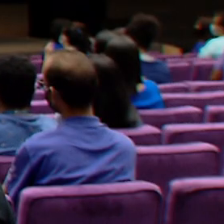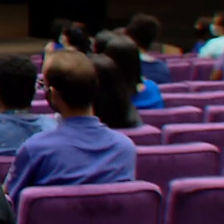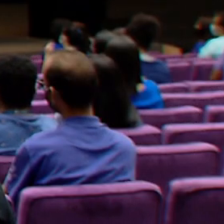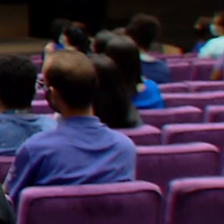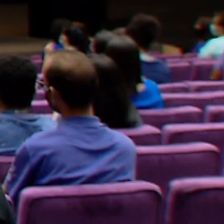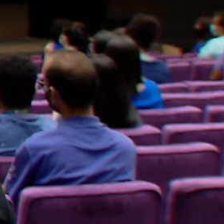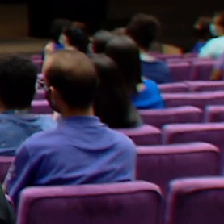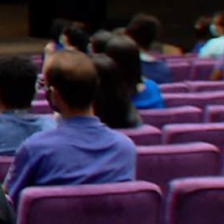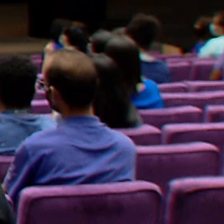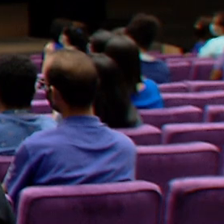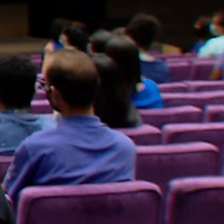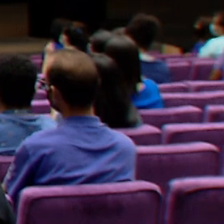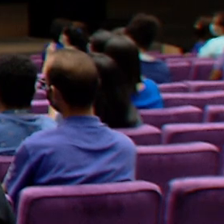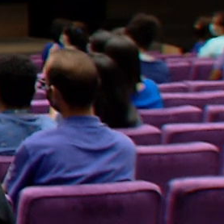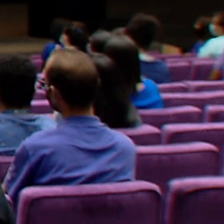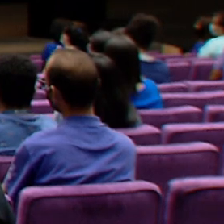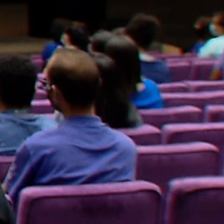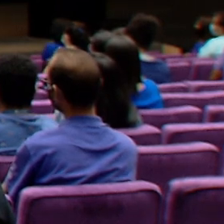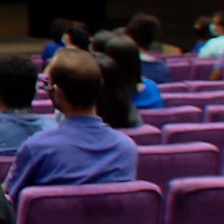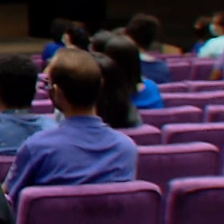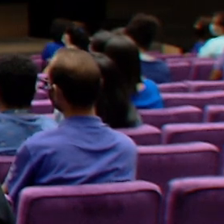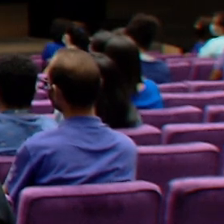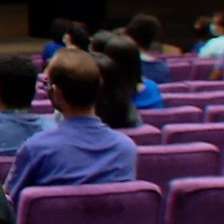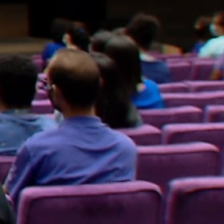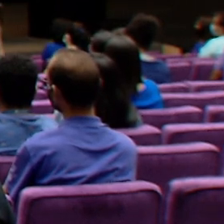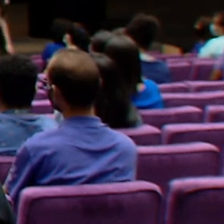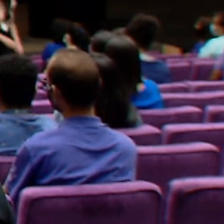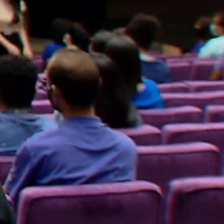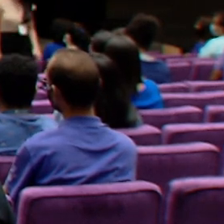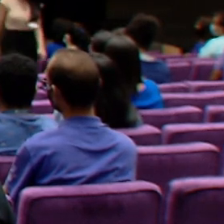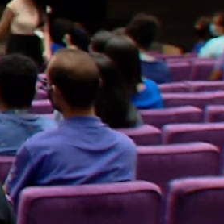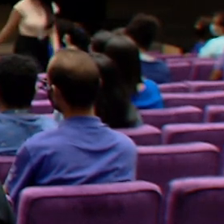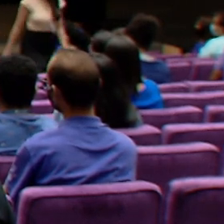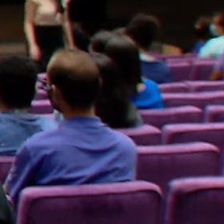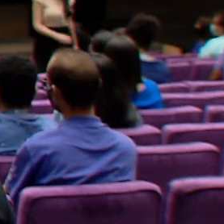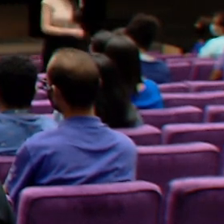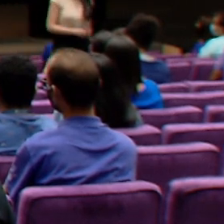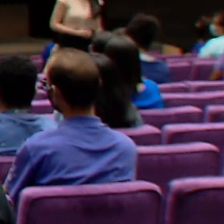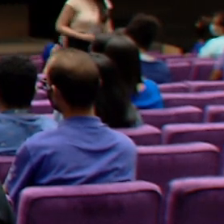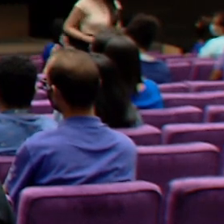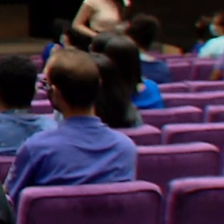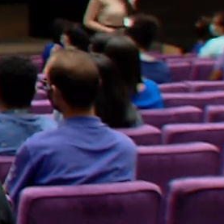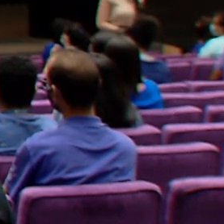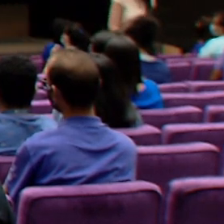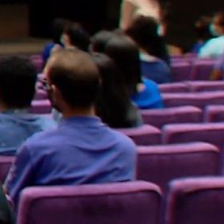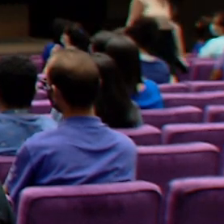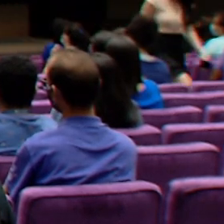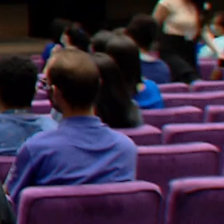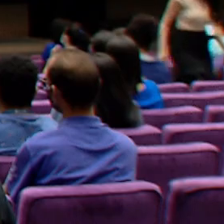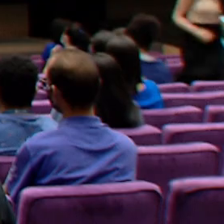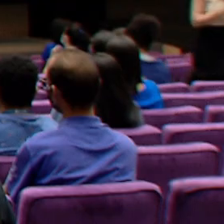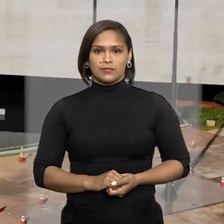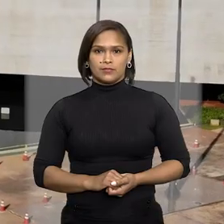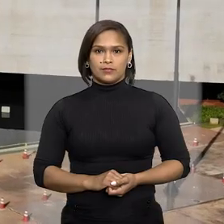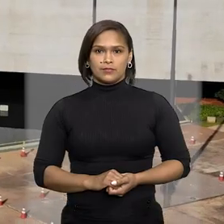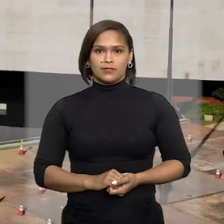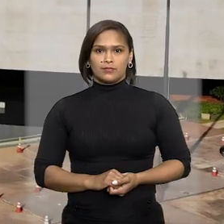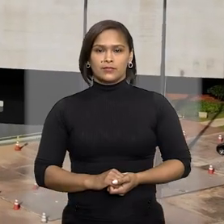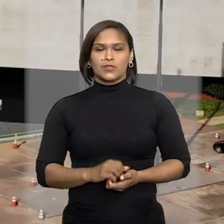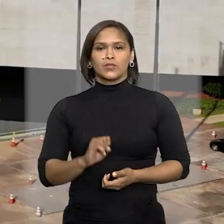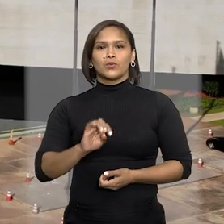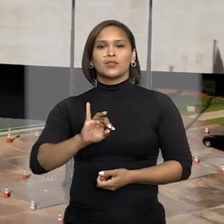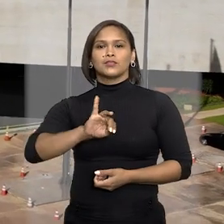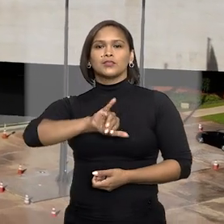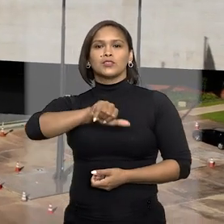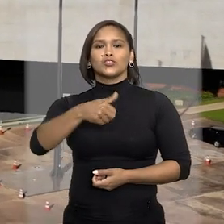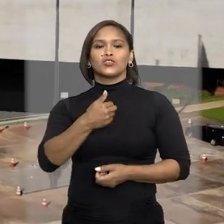Colaboradores do Superior Tribunal de Justiça com deficiência auditiva são homenageados pelo trabalho realizado na Corte. O